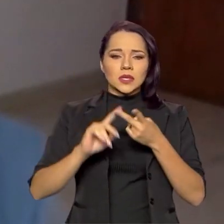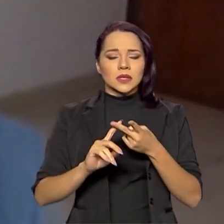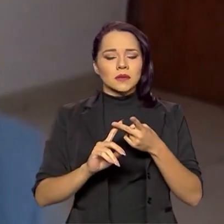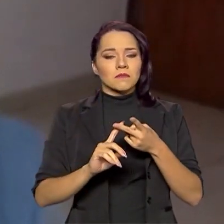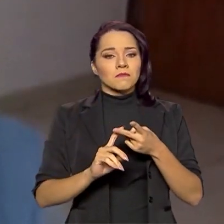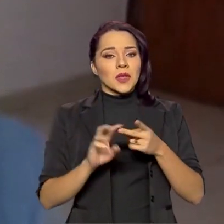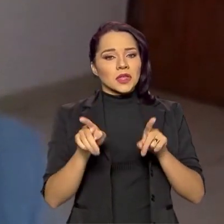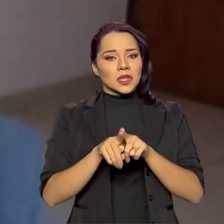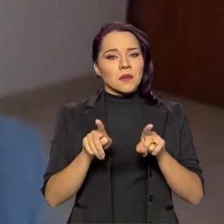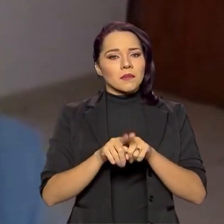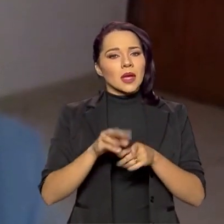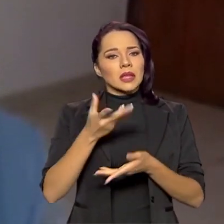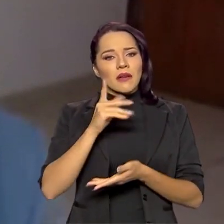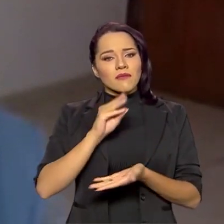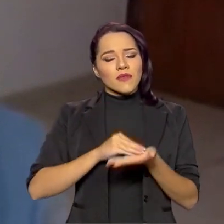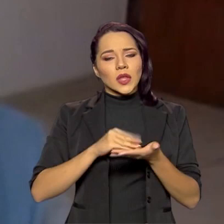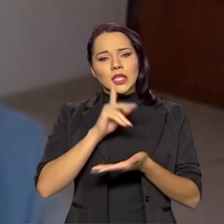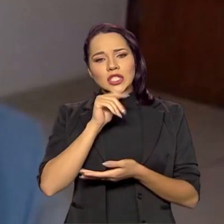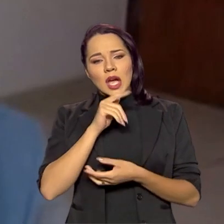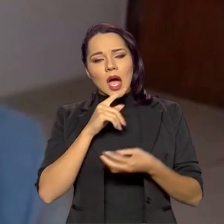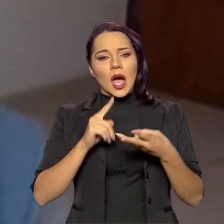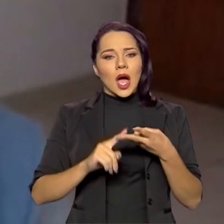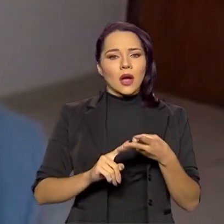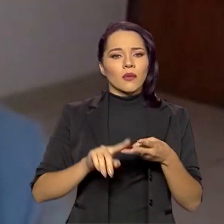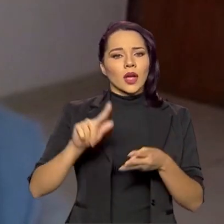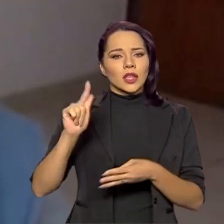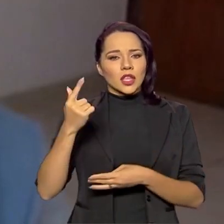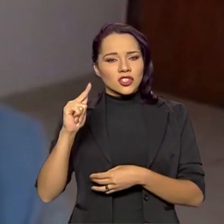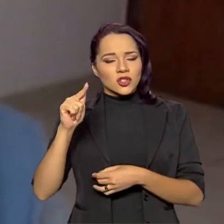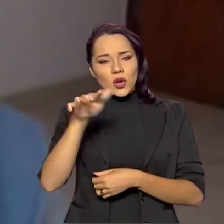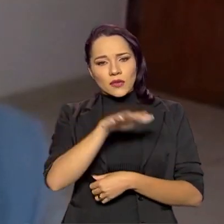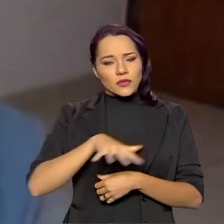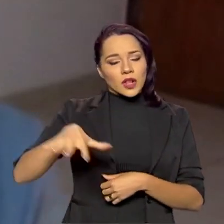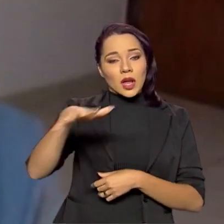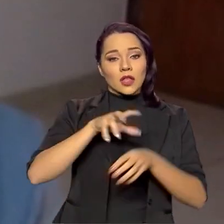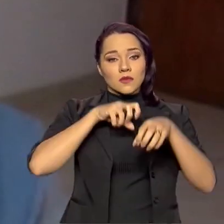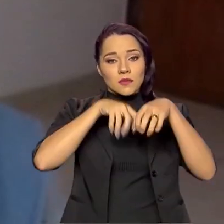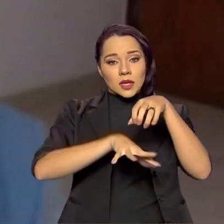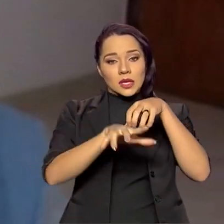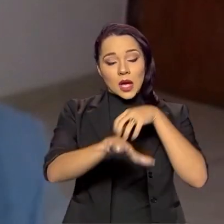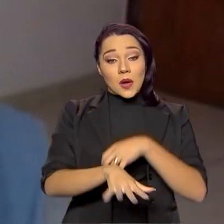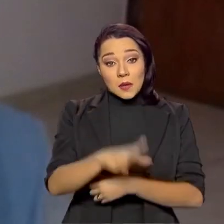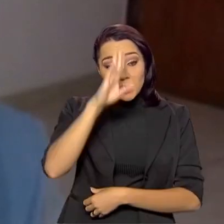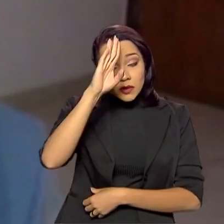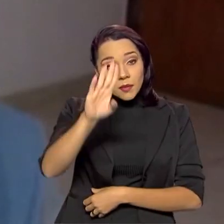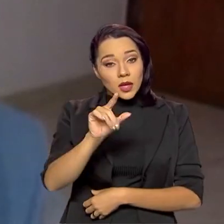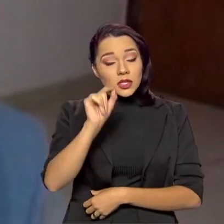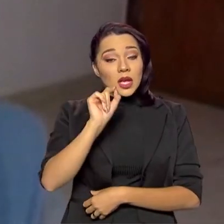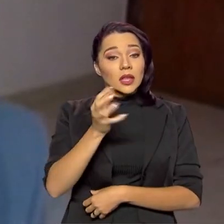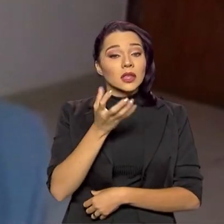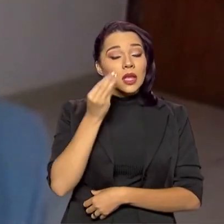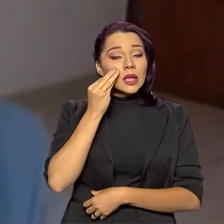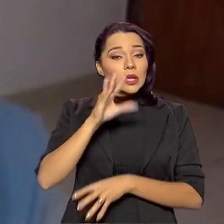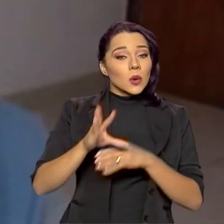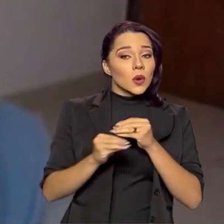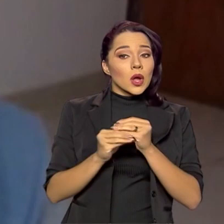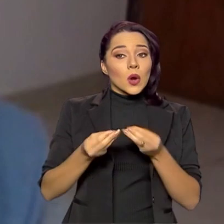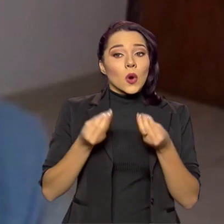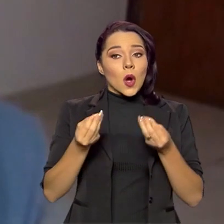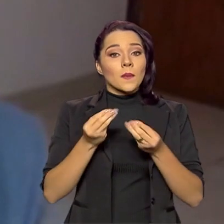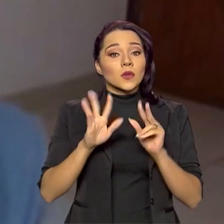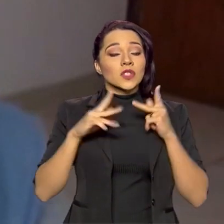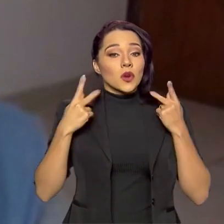aspectos da hidrologia, da geomorfologia do Pantanal. Mas, acima de tudo, a gente está tentando incluir a dimensão